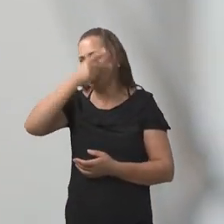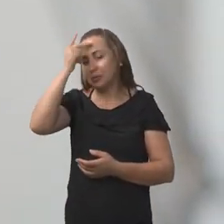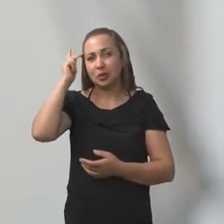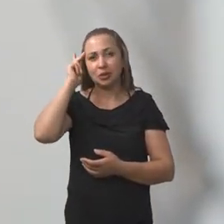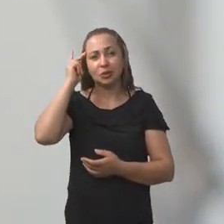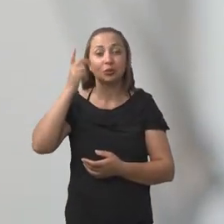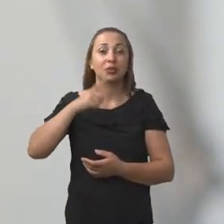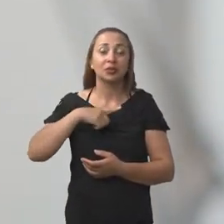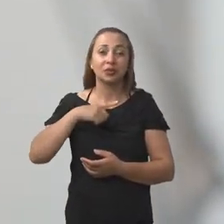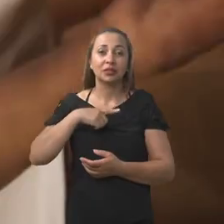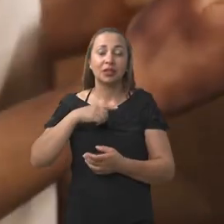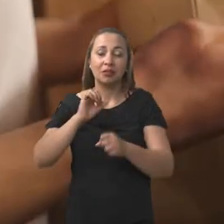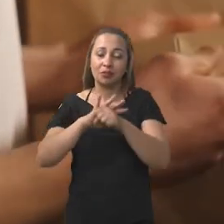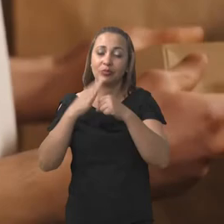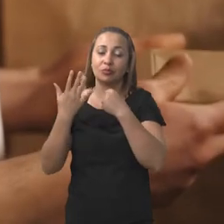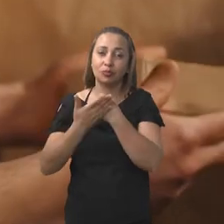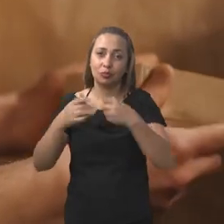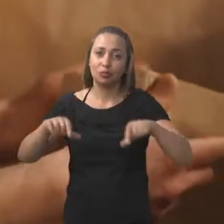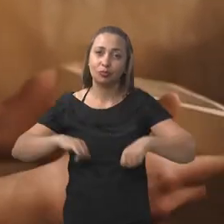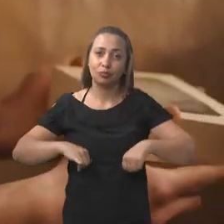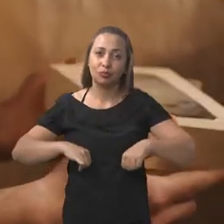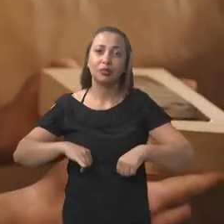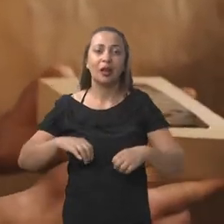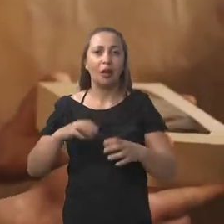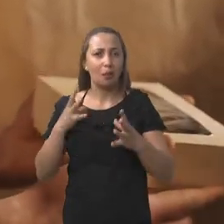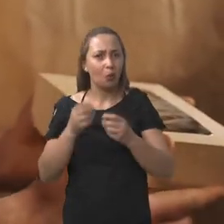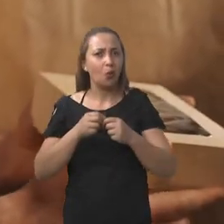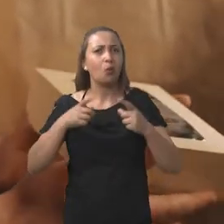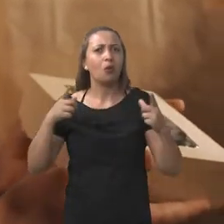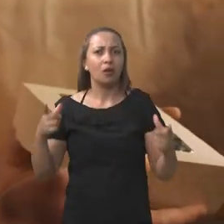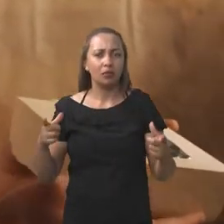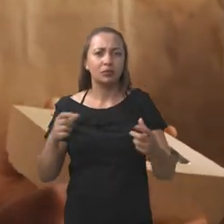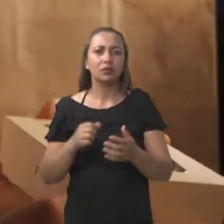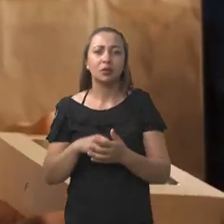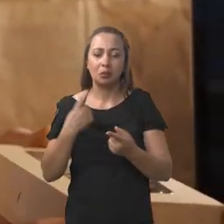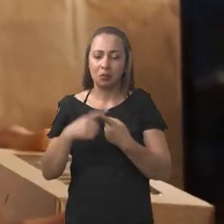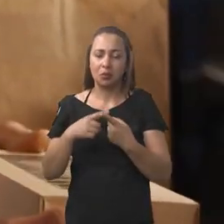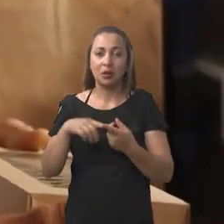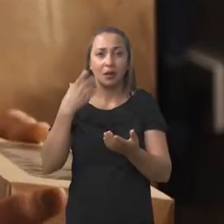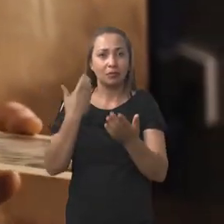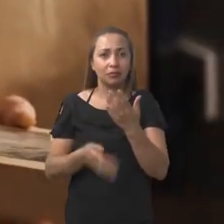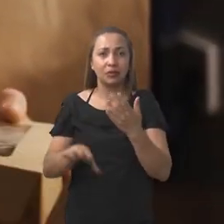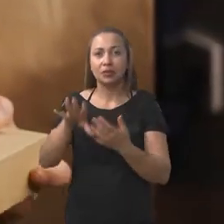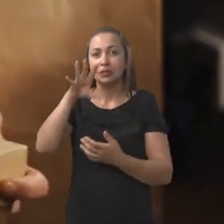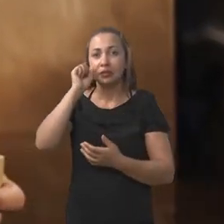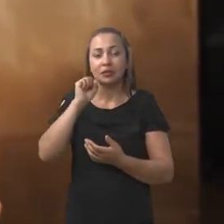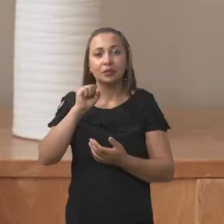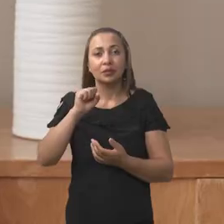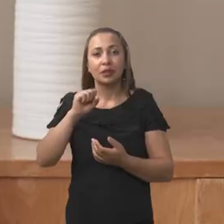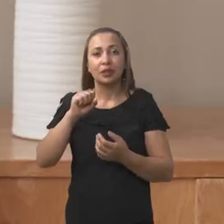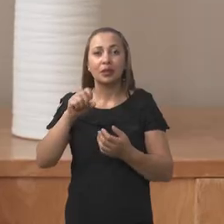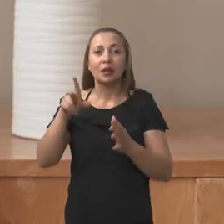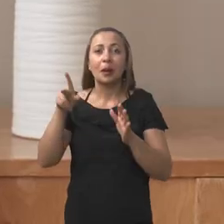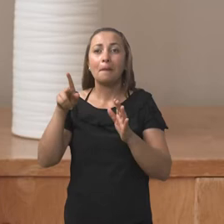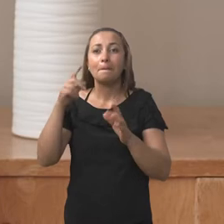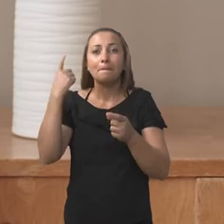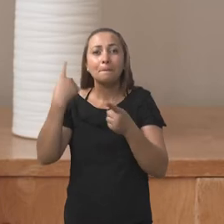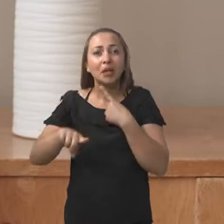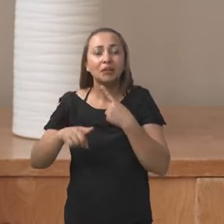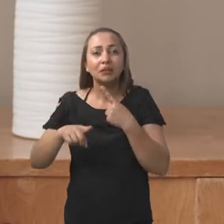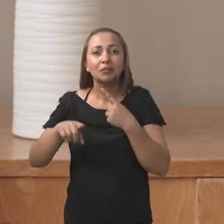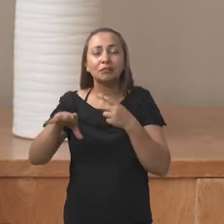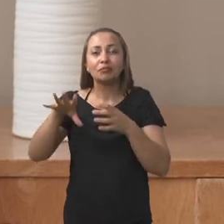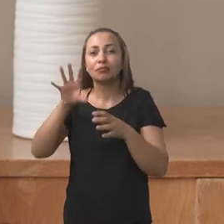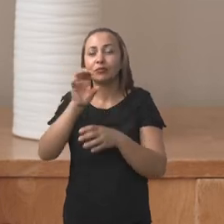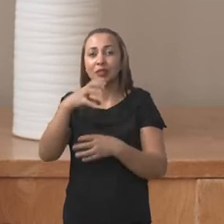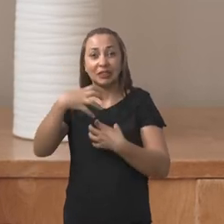de pacientes acometidos pela Covid-19, é um contingente muito grande, porque a perda de olfato é uma privação de